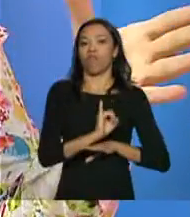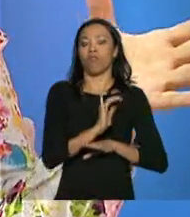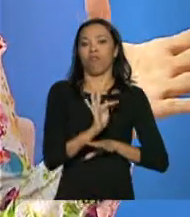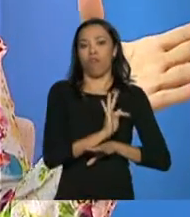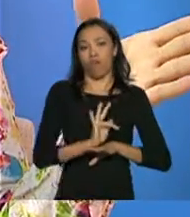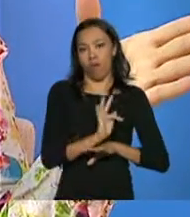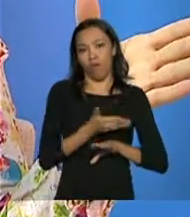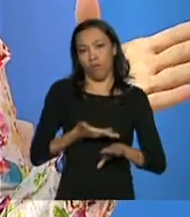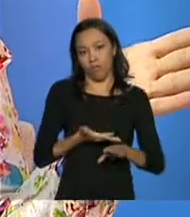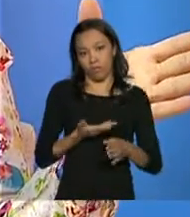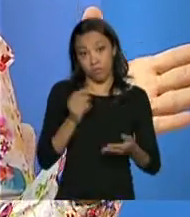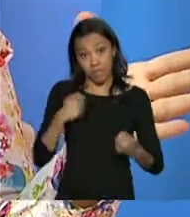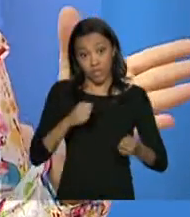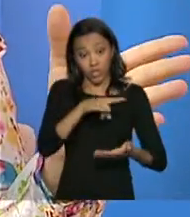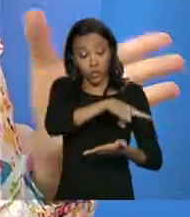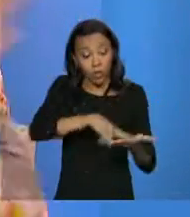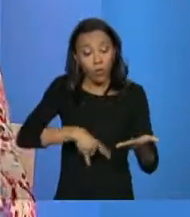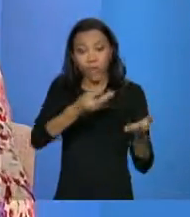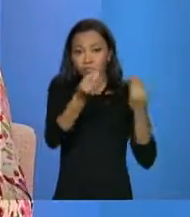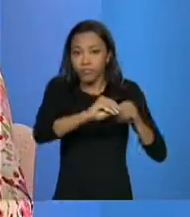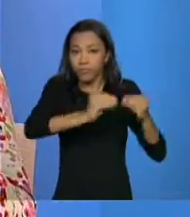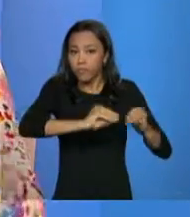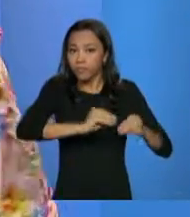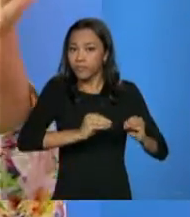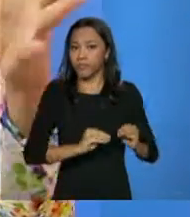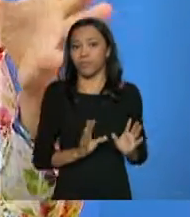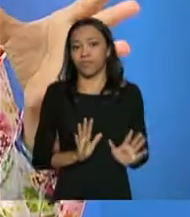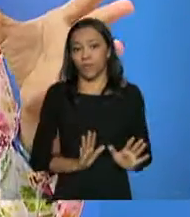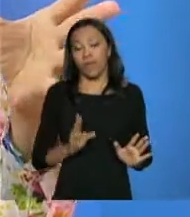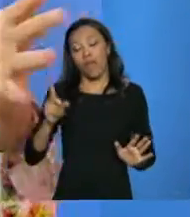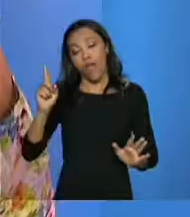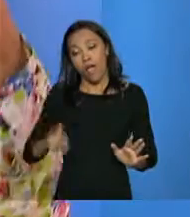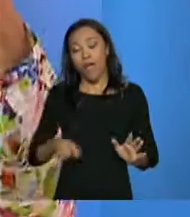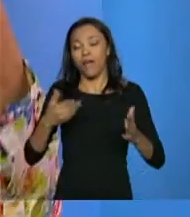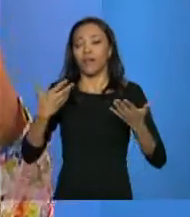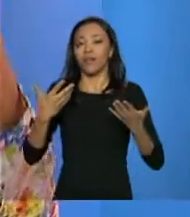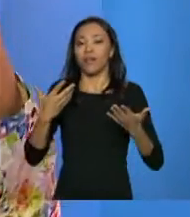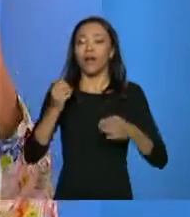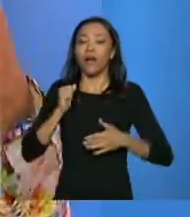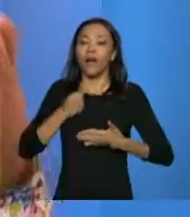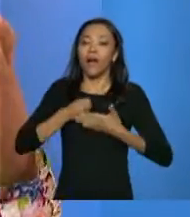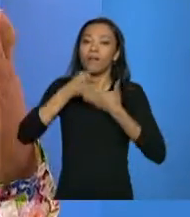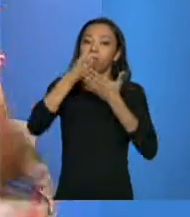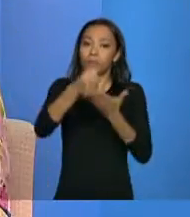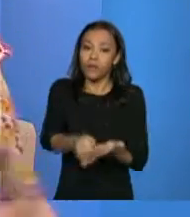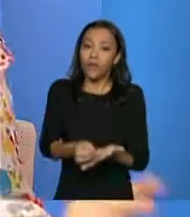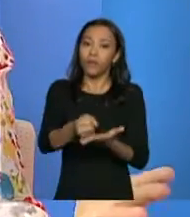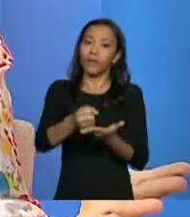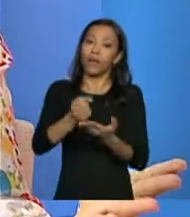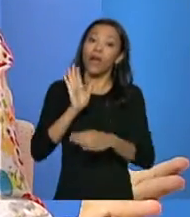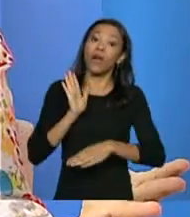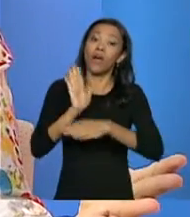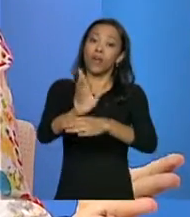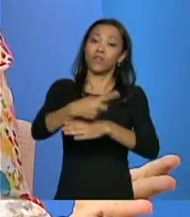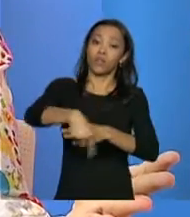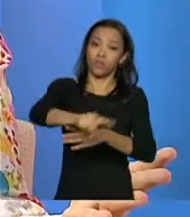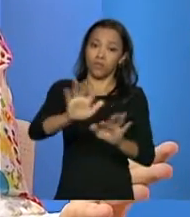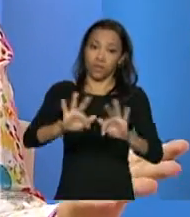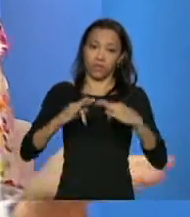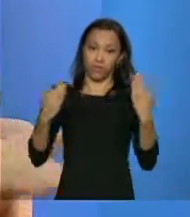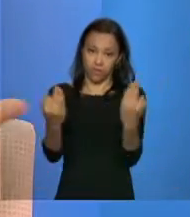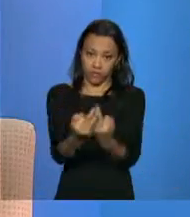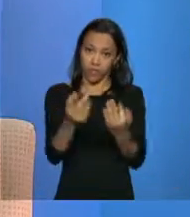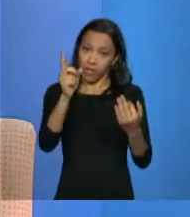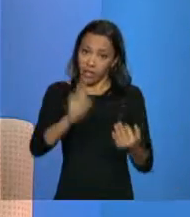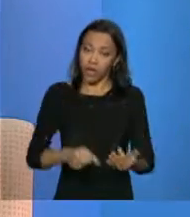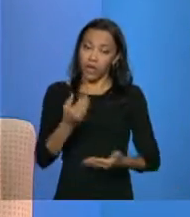abrir a porta para esse público, foi a grande abertura de porta para esse público, na história do país, foi o Cadastro Único e Bolsa Família.